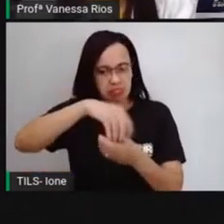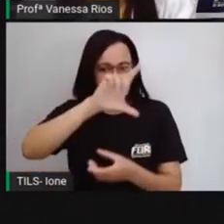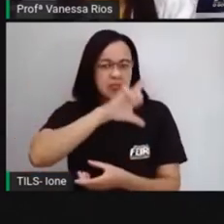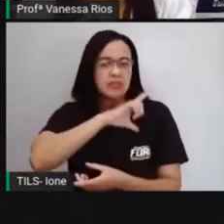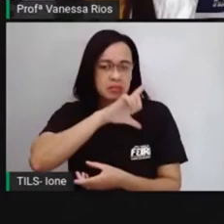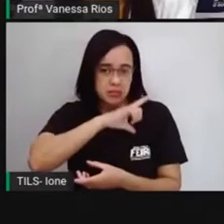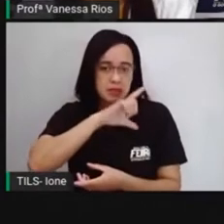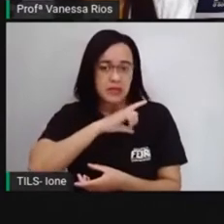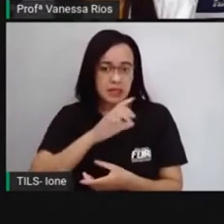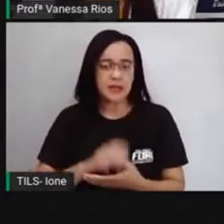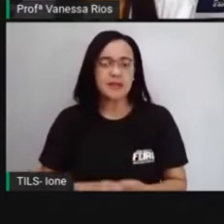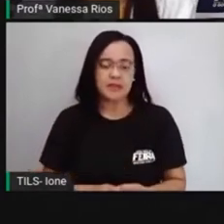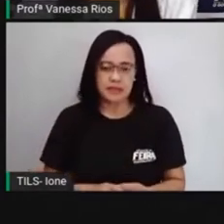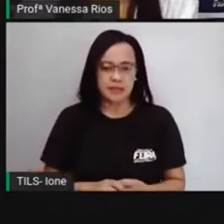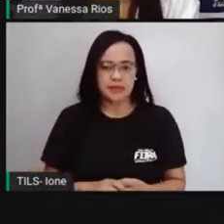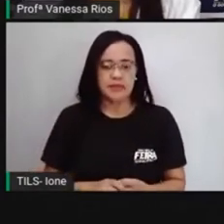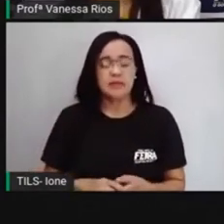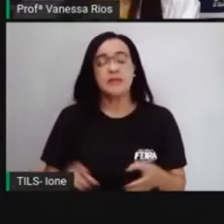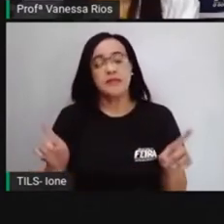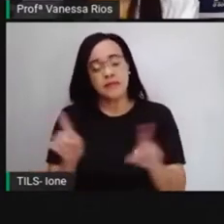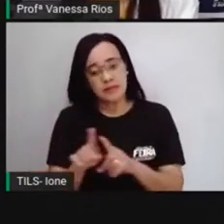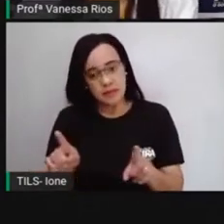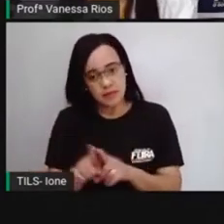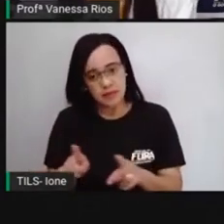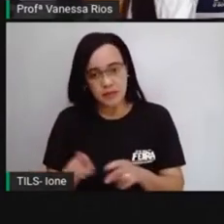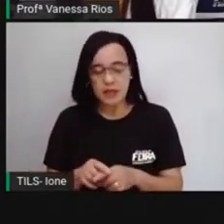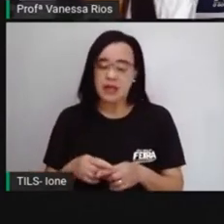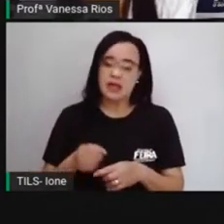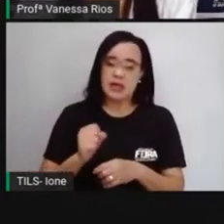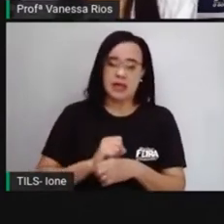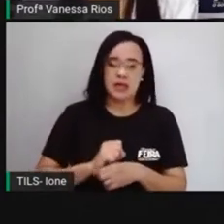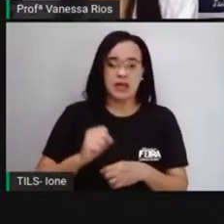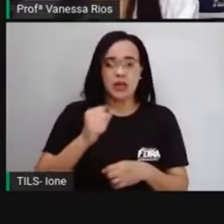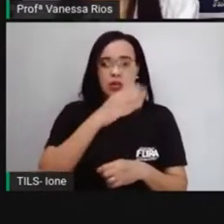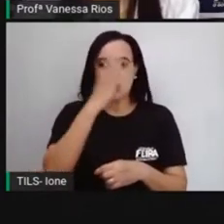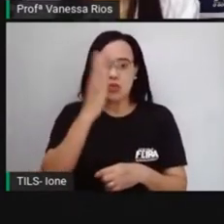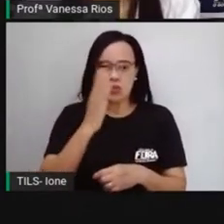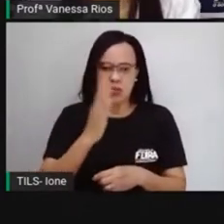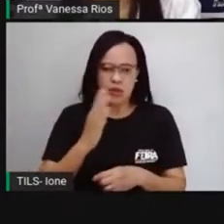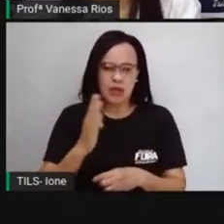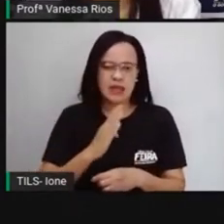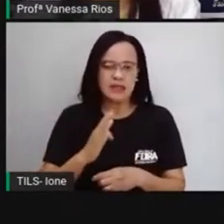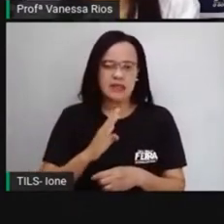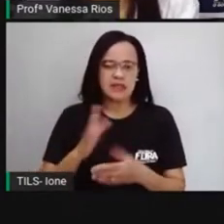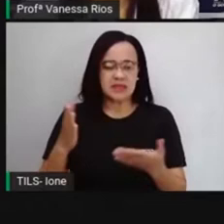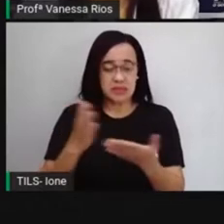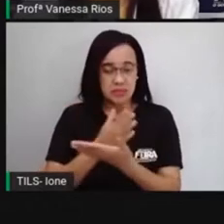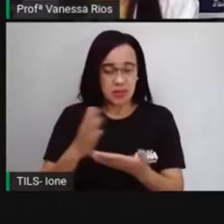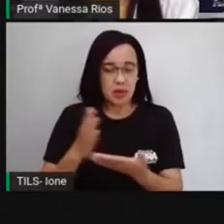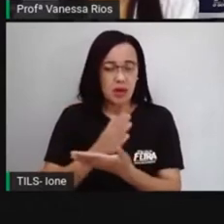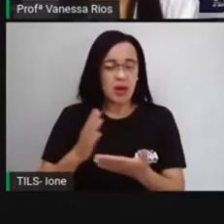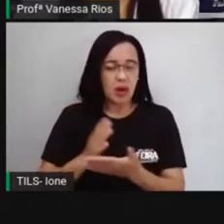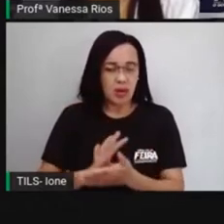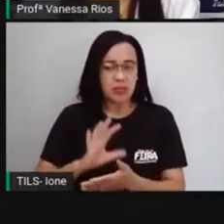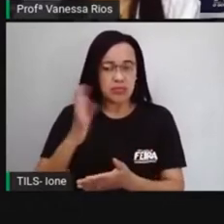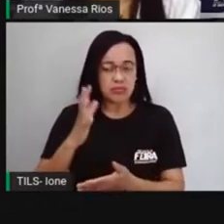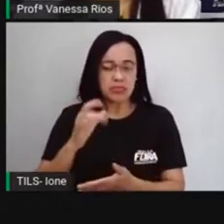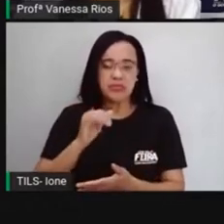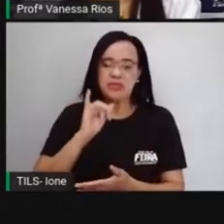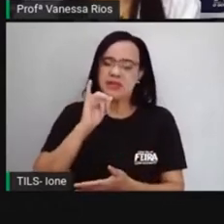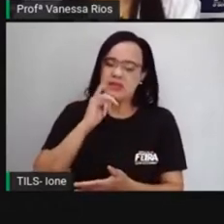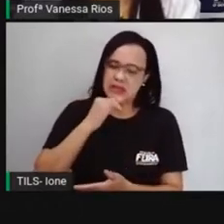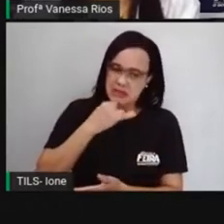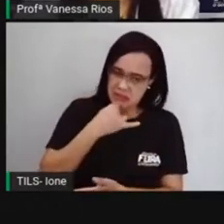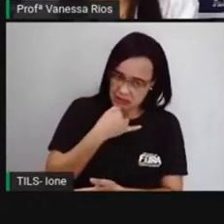história do Brasil momentos tristes, porque por mais aí que a escravidão tenha sido abolida, não é? não